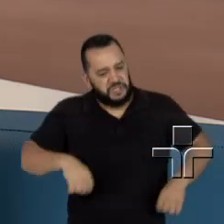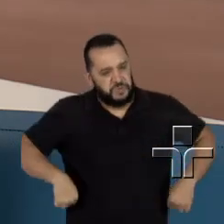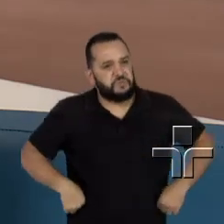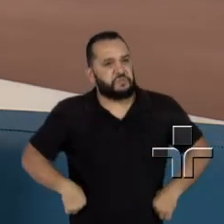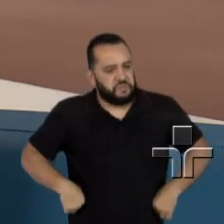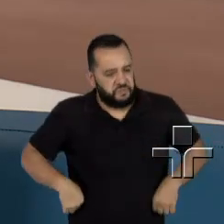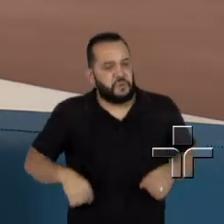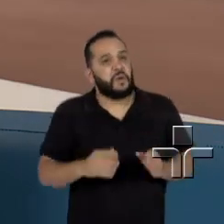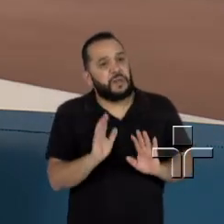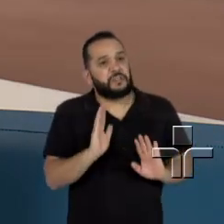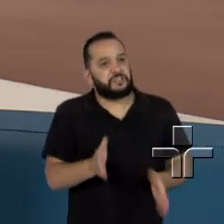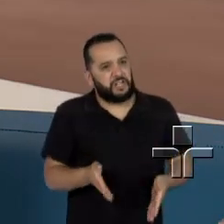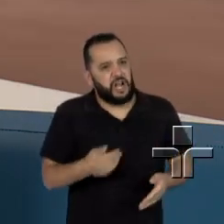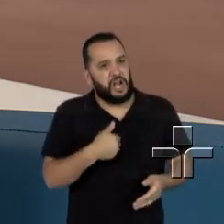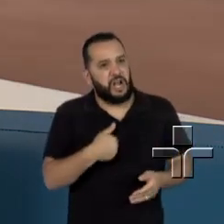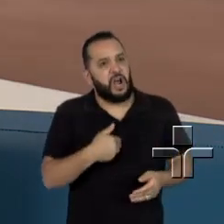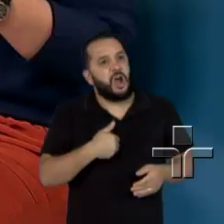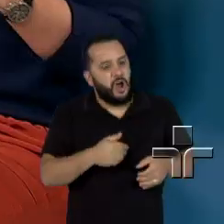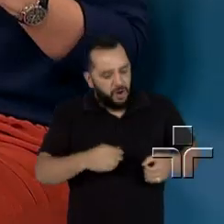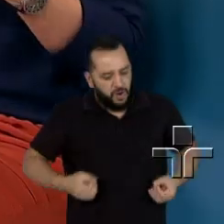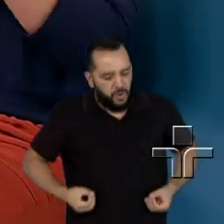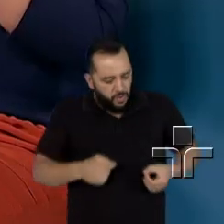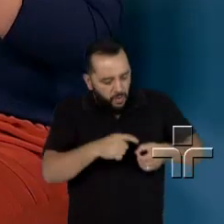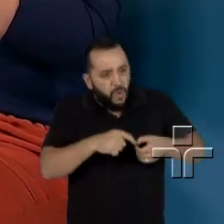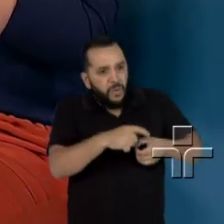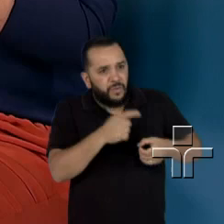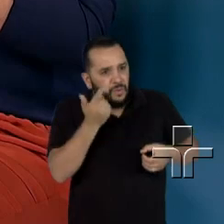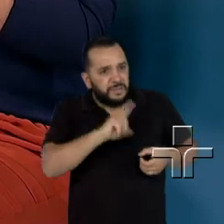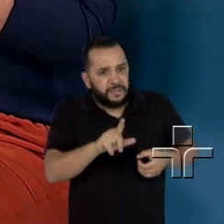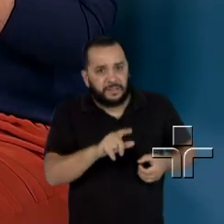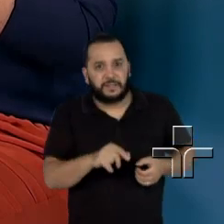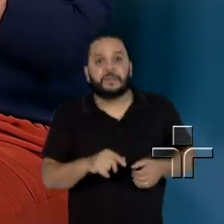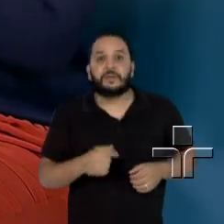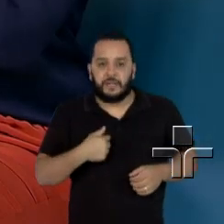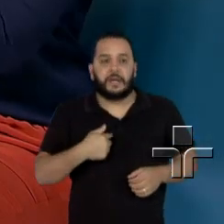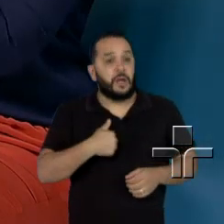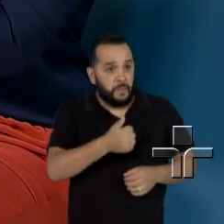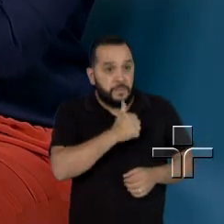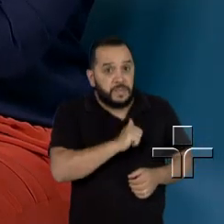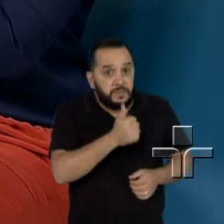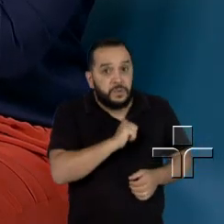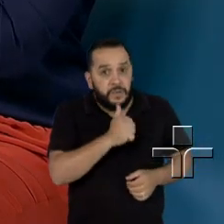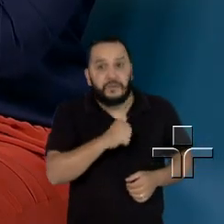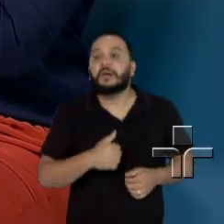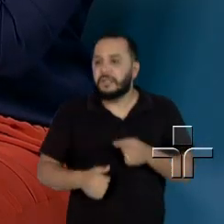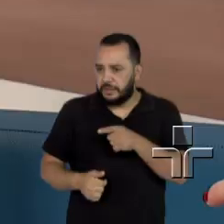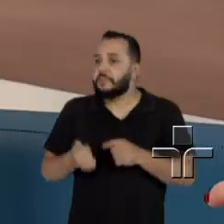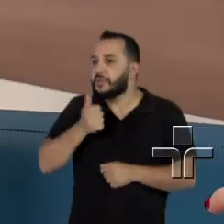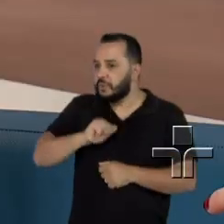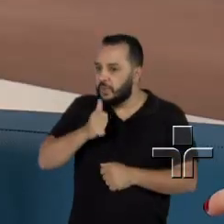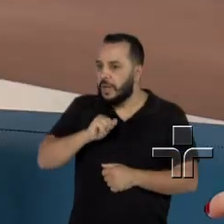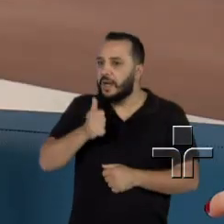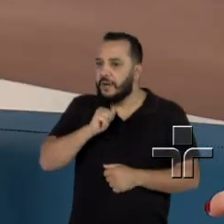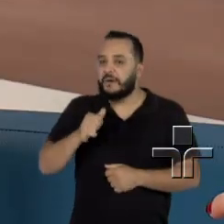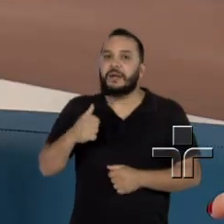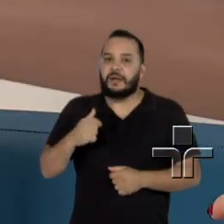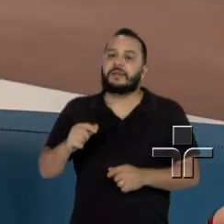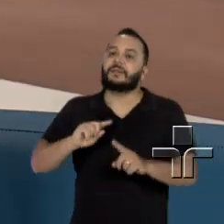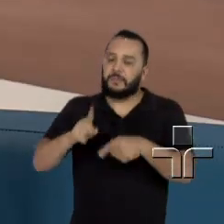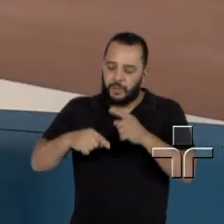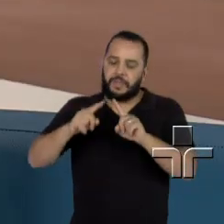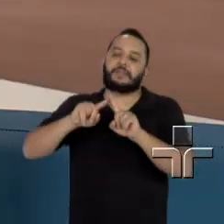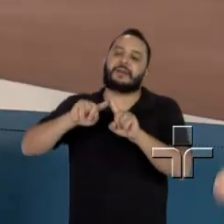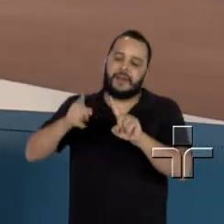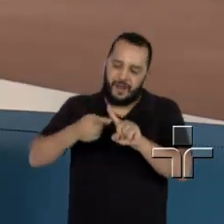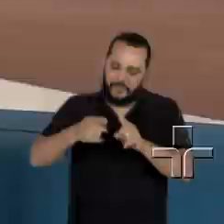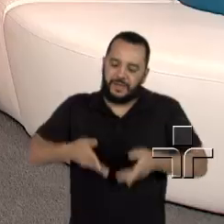já tinha 51 anos. Mesmo sem menstruar, a mulher ainda continua ovulando? Você menstruava? Eu menstruei até depois que eu tive neném, ainda